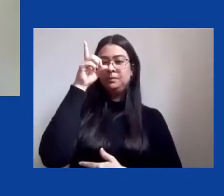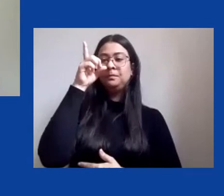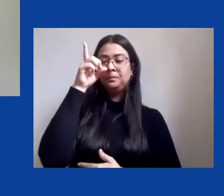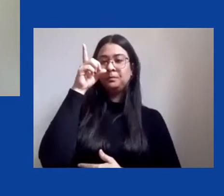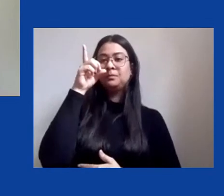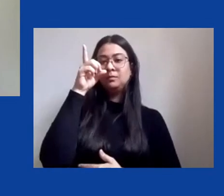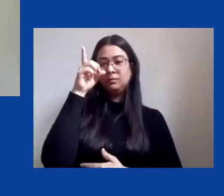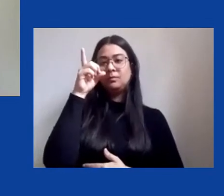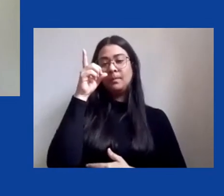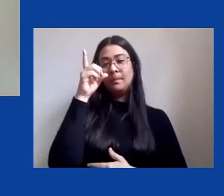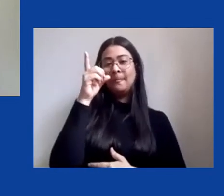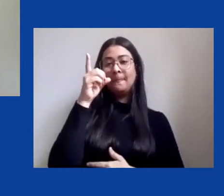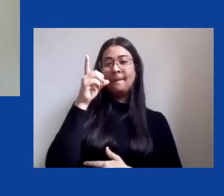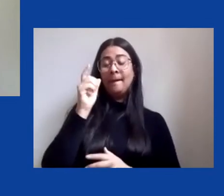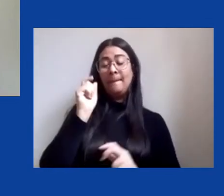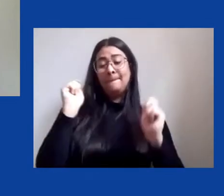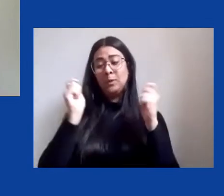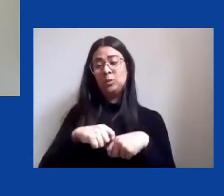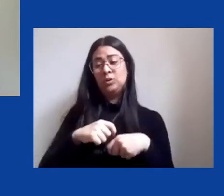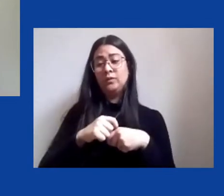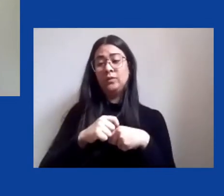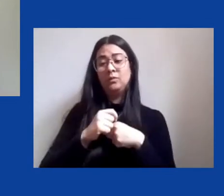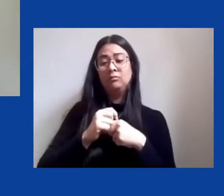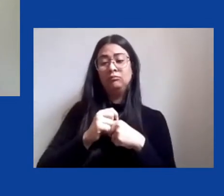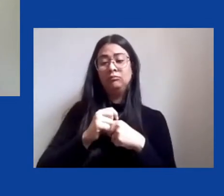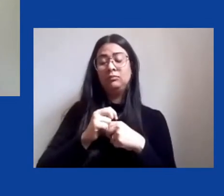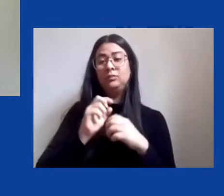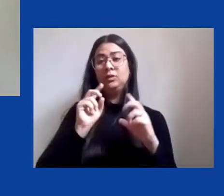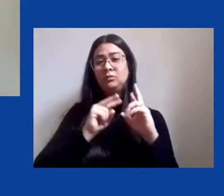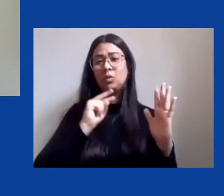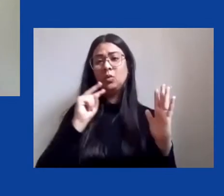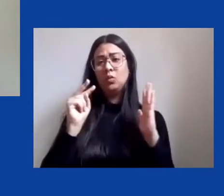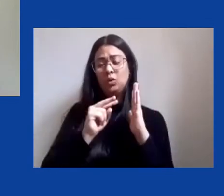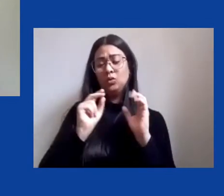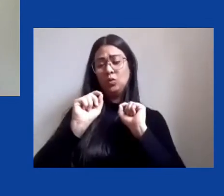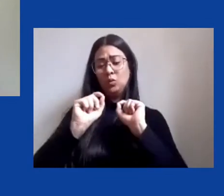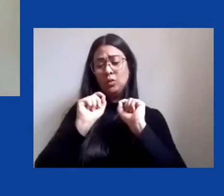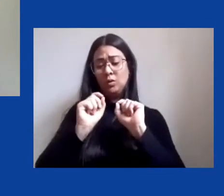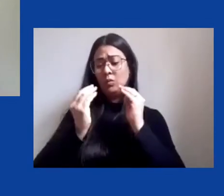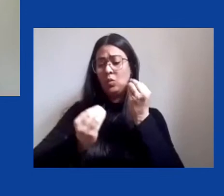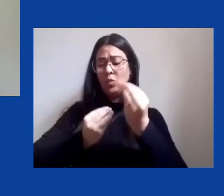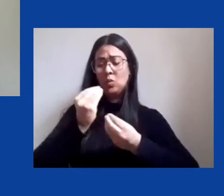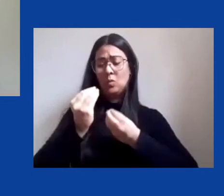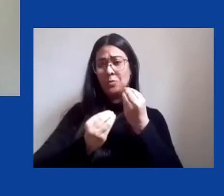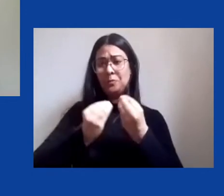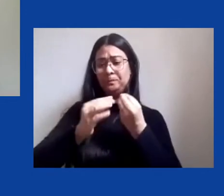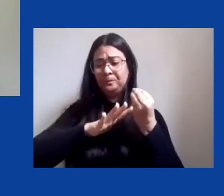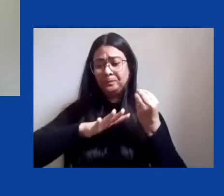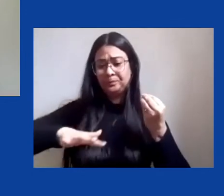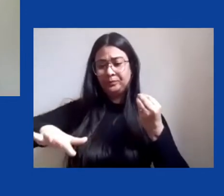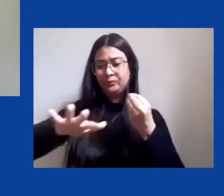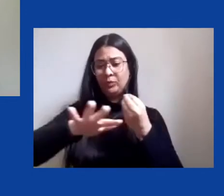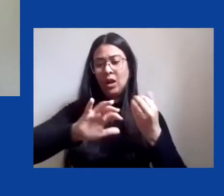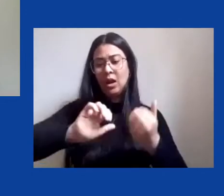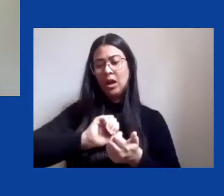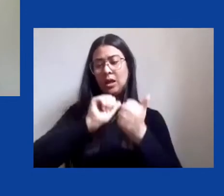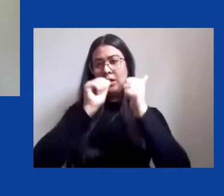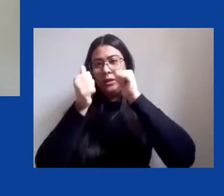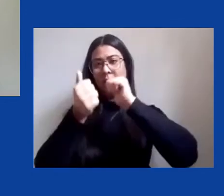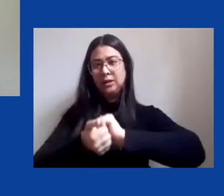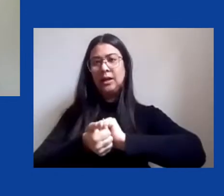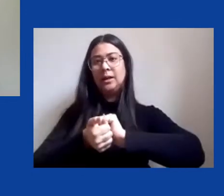e pode ser reconhecida como um dos fundamentos do paradigma da modernização ecológica ou da adequação ambiental que se